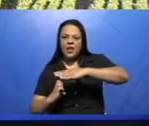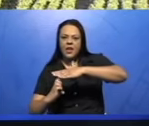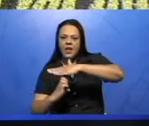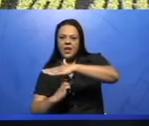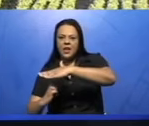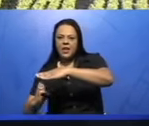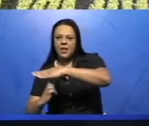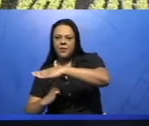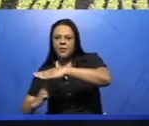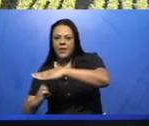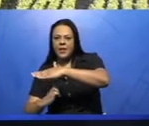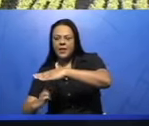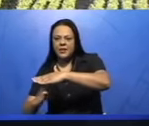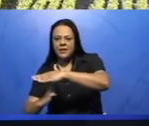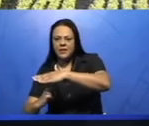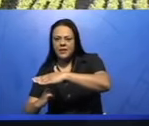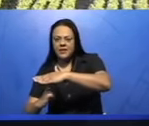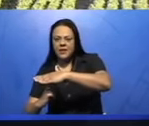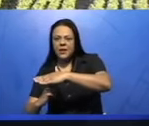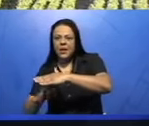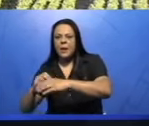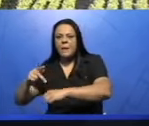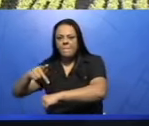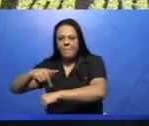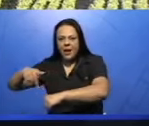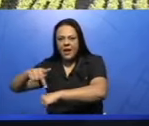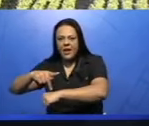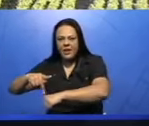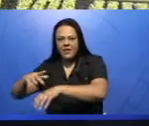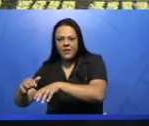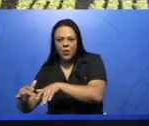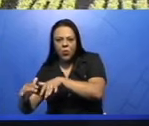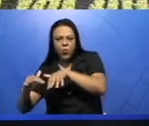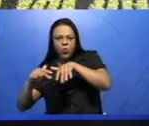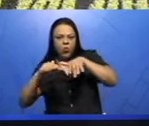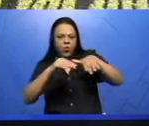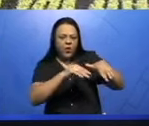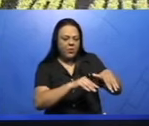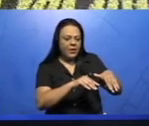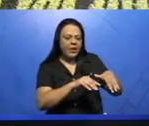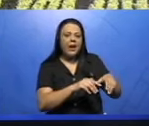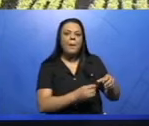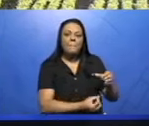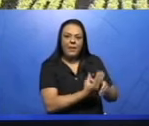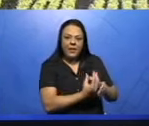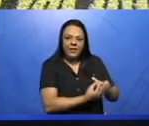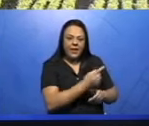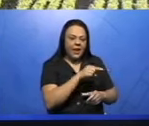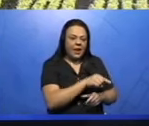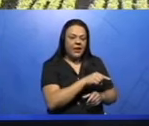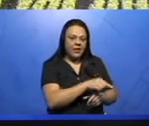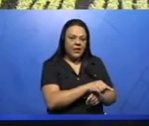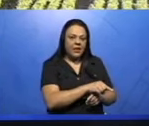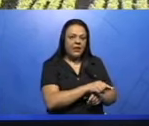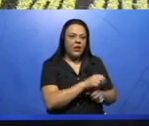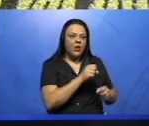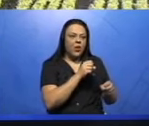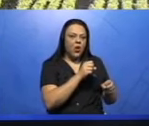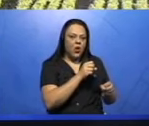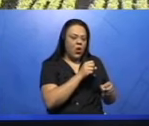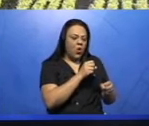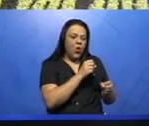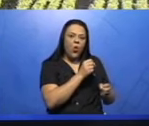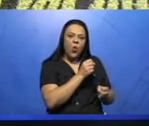países que acabam dominando essa atividade no continente africano. Com isso, também acontece uma redução das áreas de